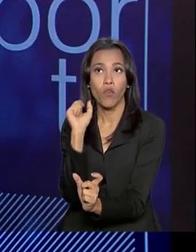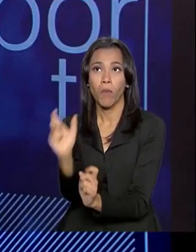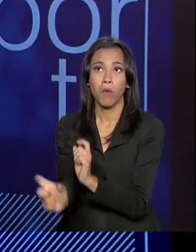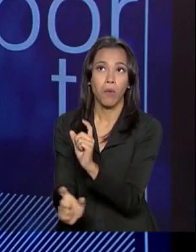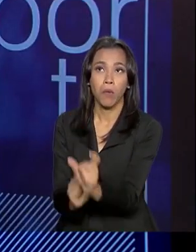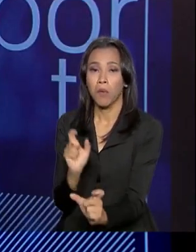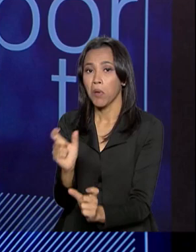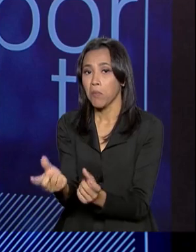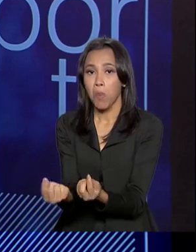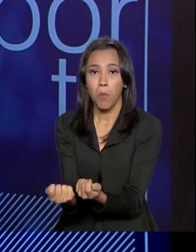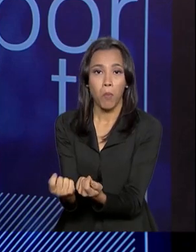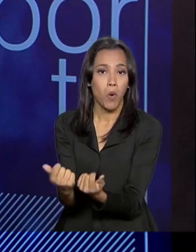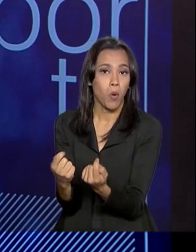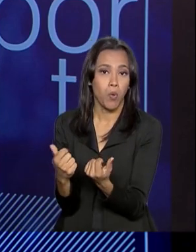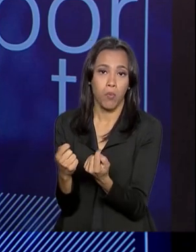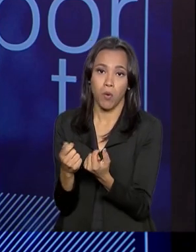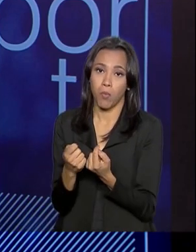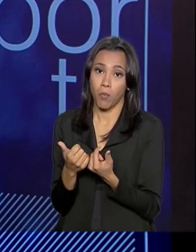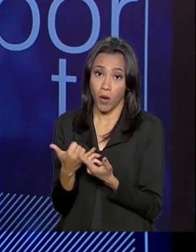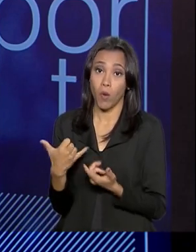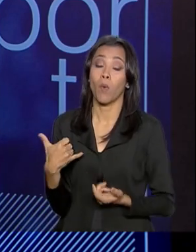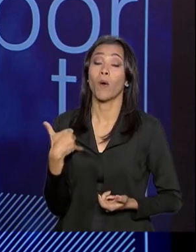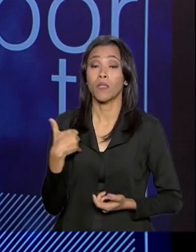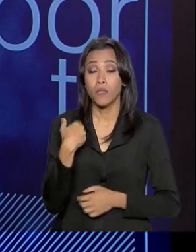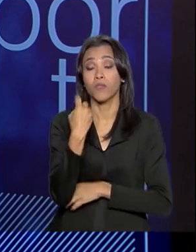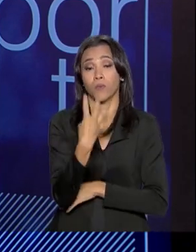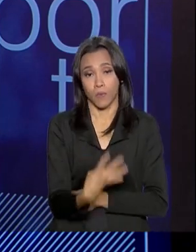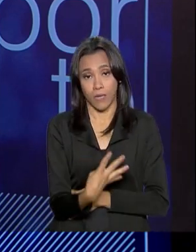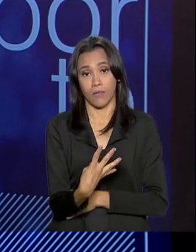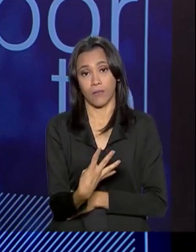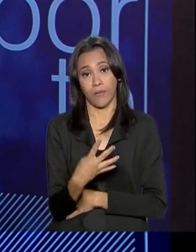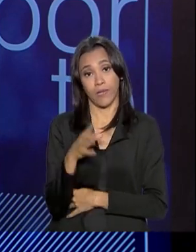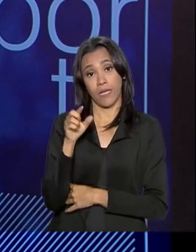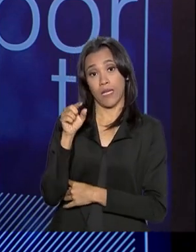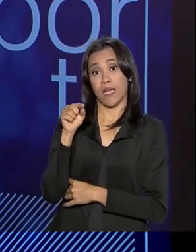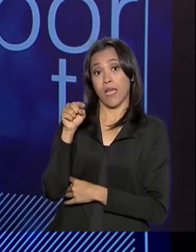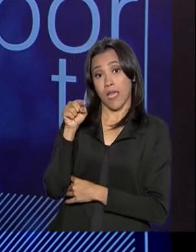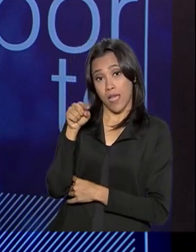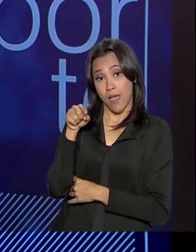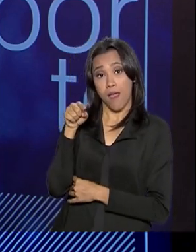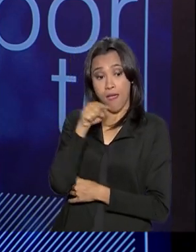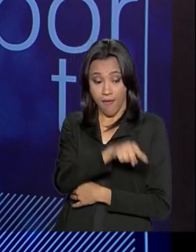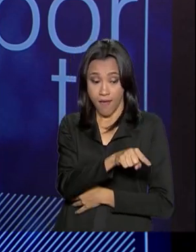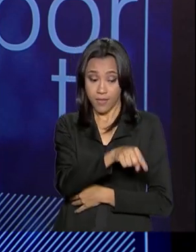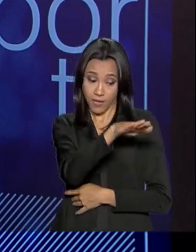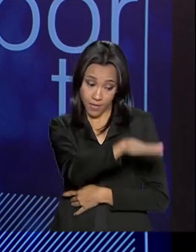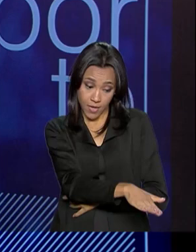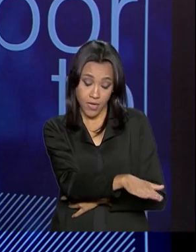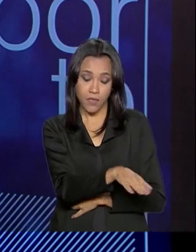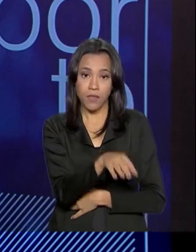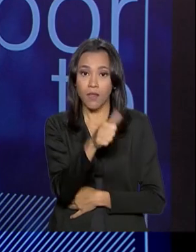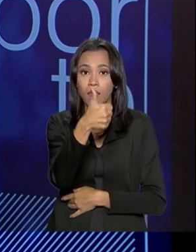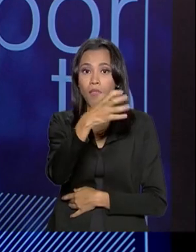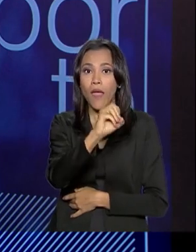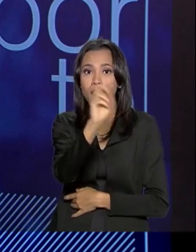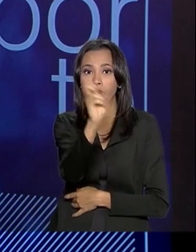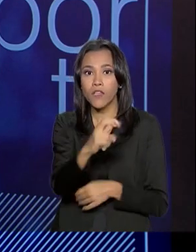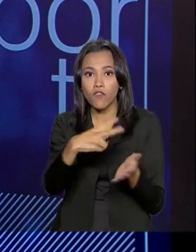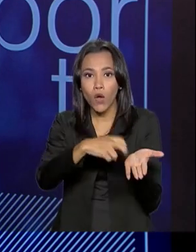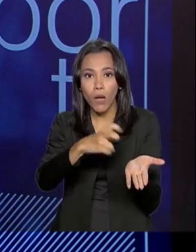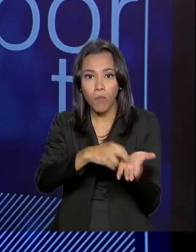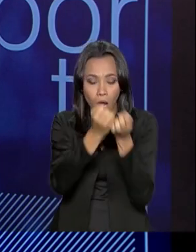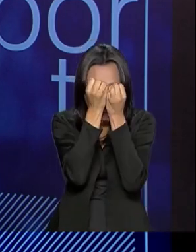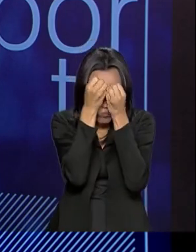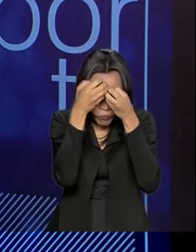memória de menos palavras. Aos 4 anos de idade, essa criança da família de classe média tem 10 vezes o vocabulário de uma